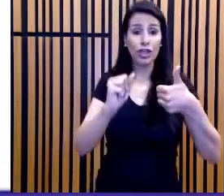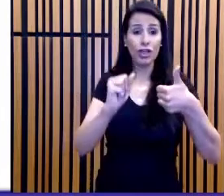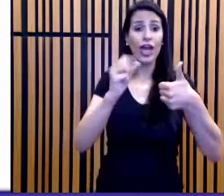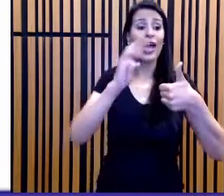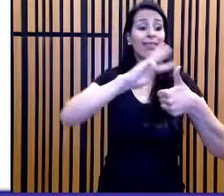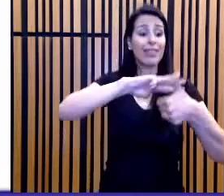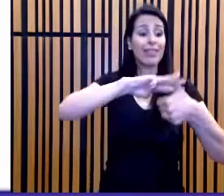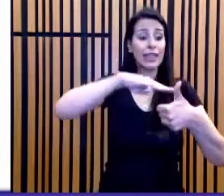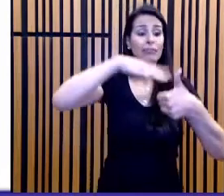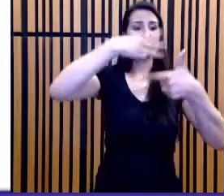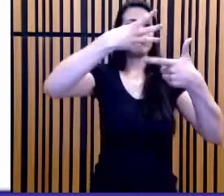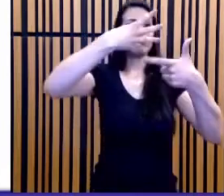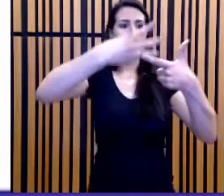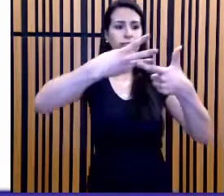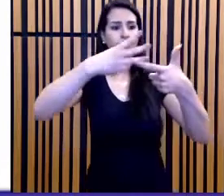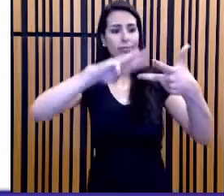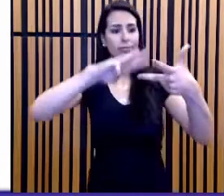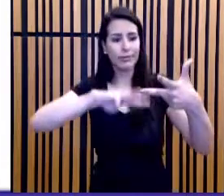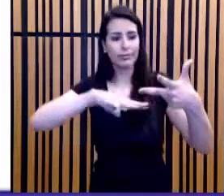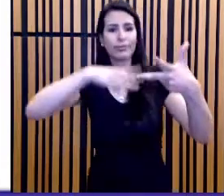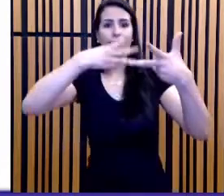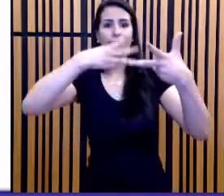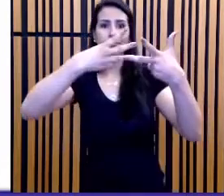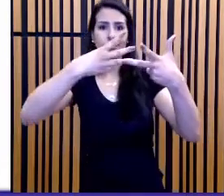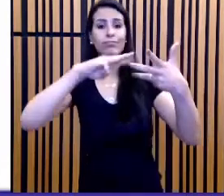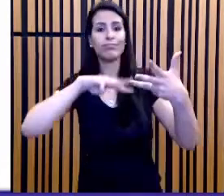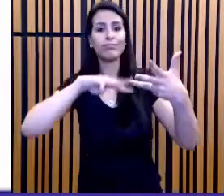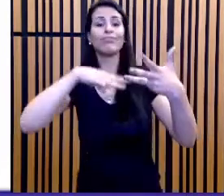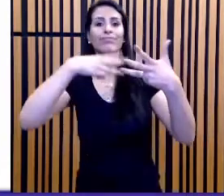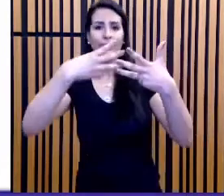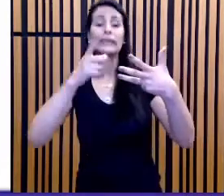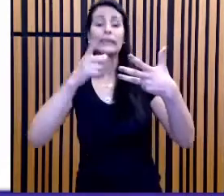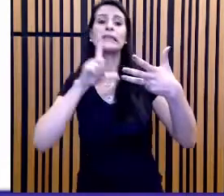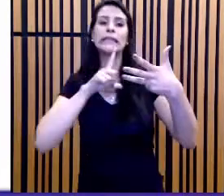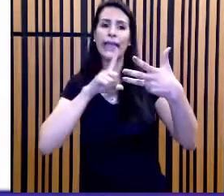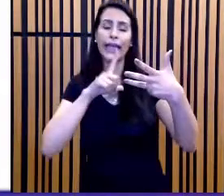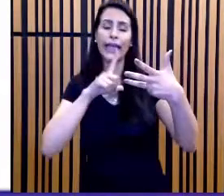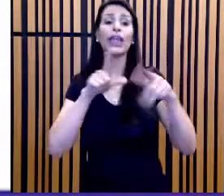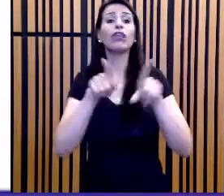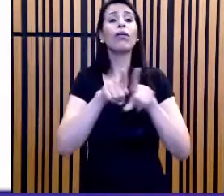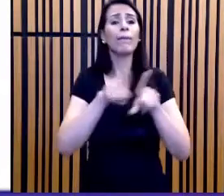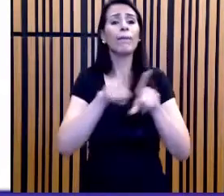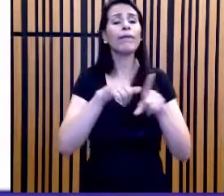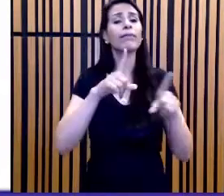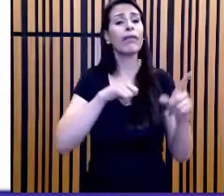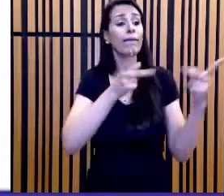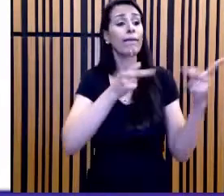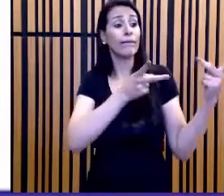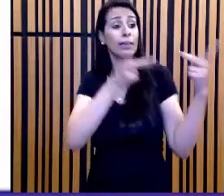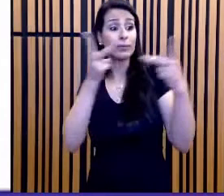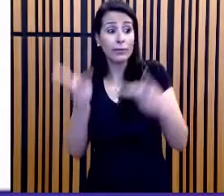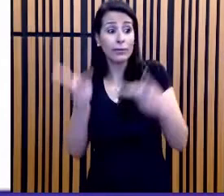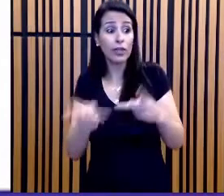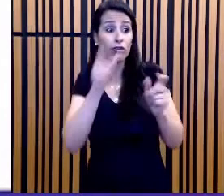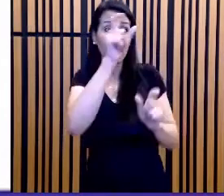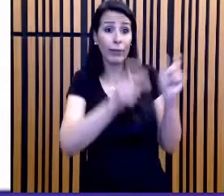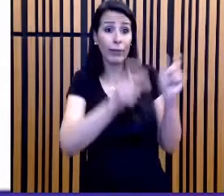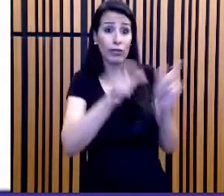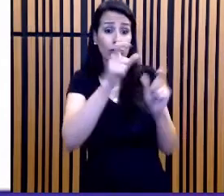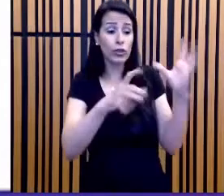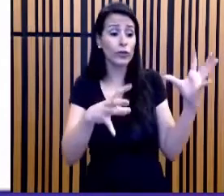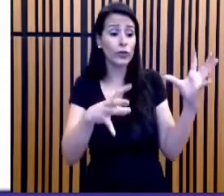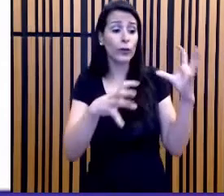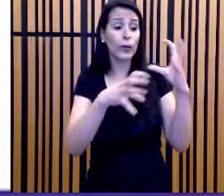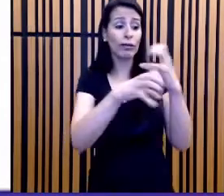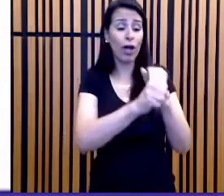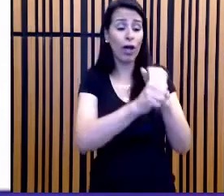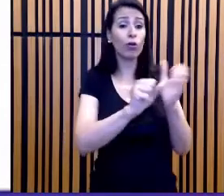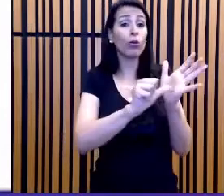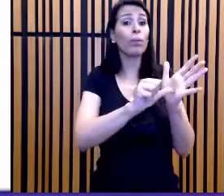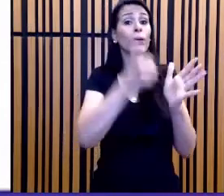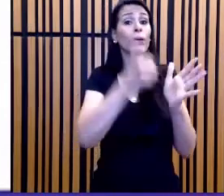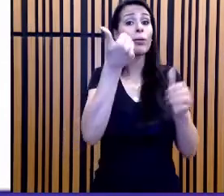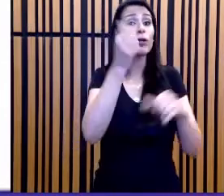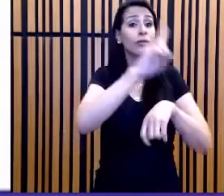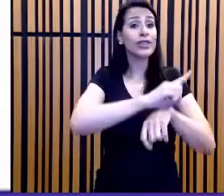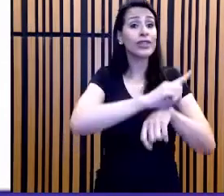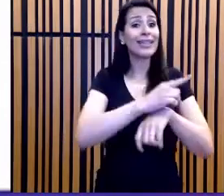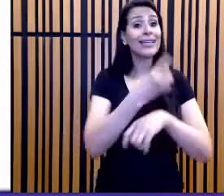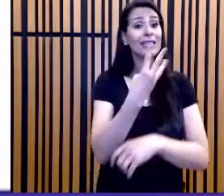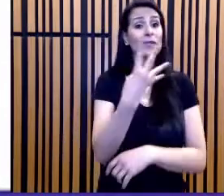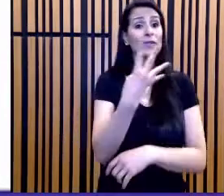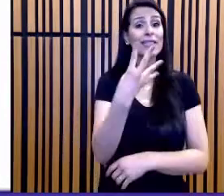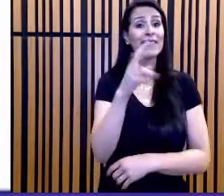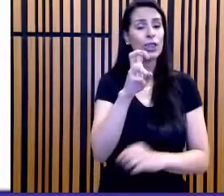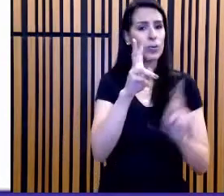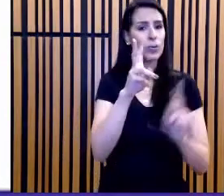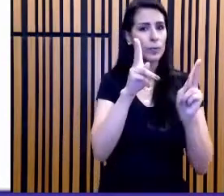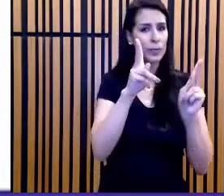outras palavras, fica multiplicado por três, e finalmente que você tem 345 visitantes no primeiro dia. Tudo bem?